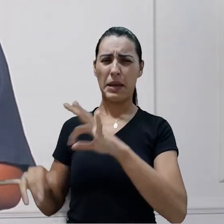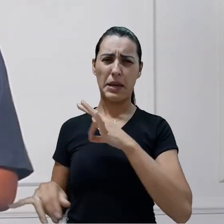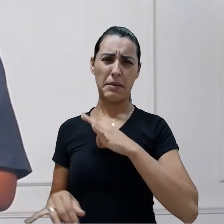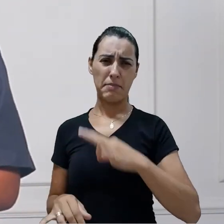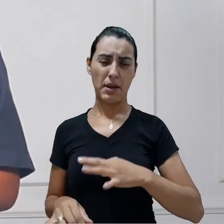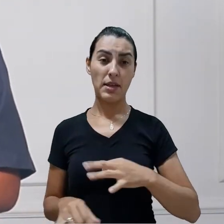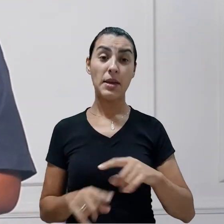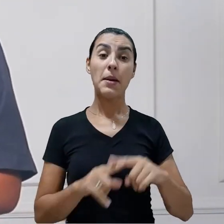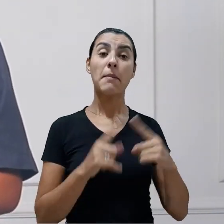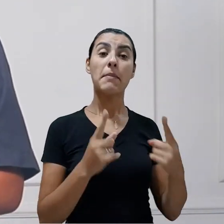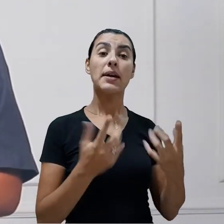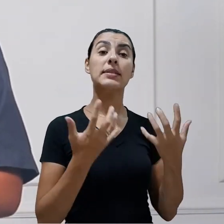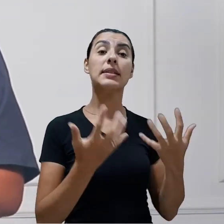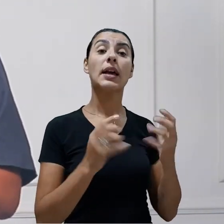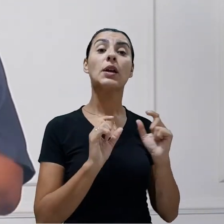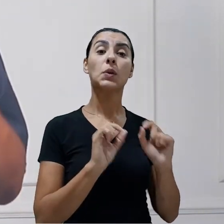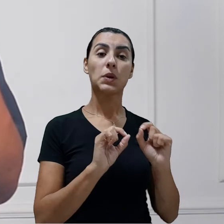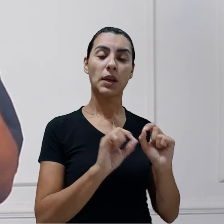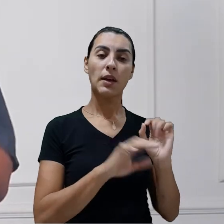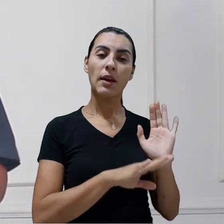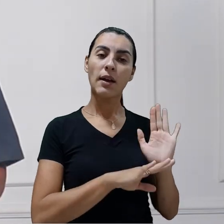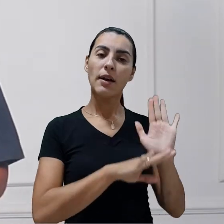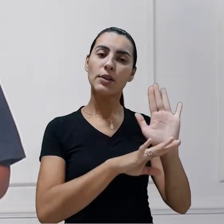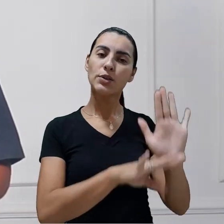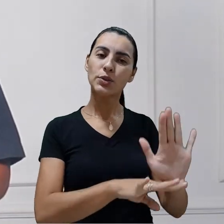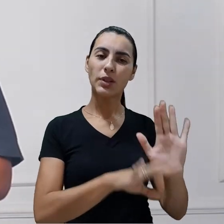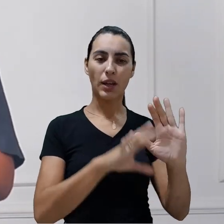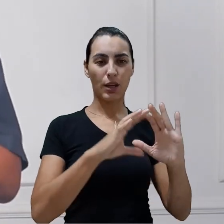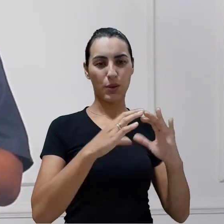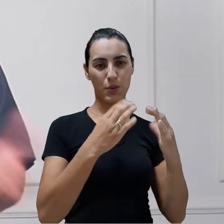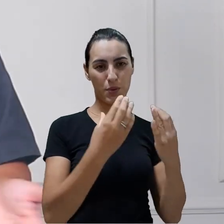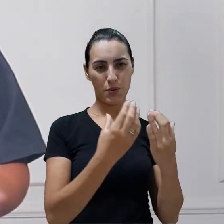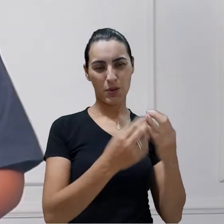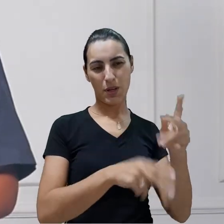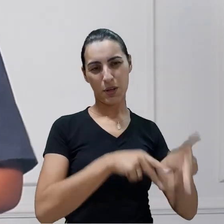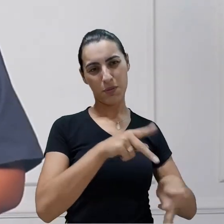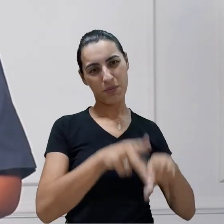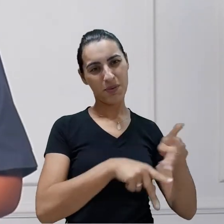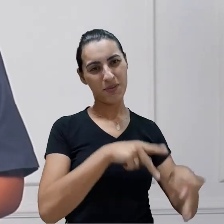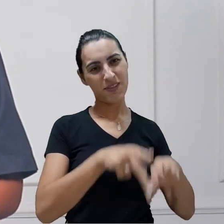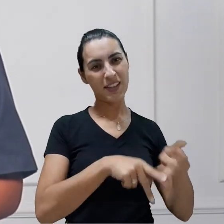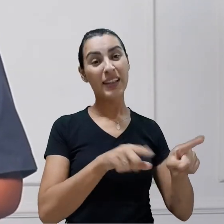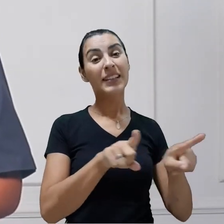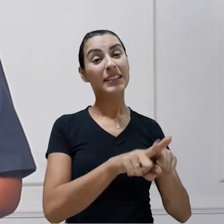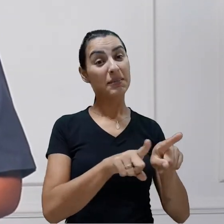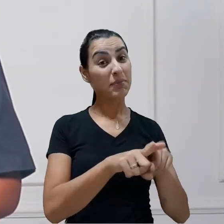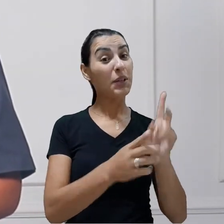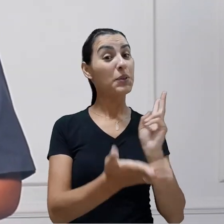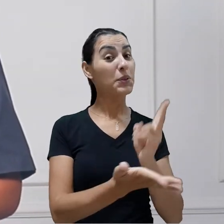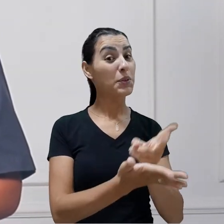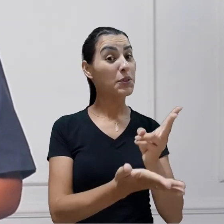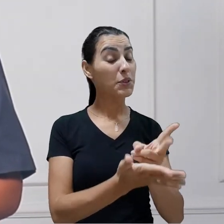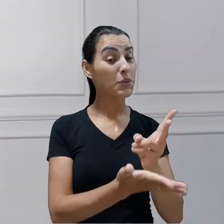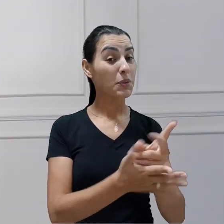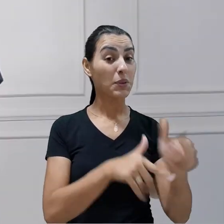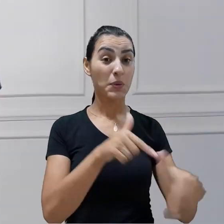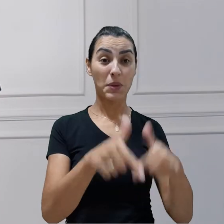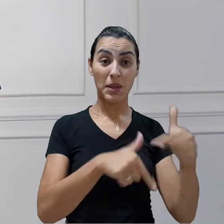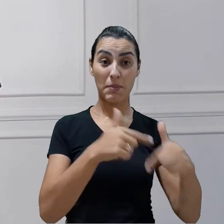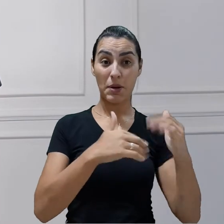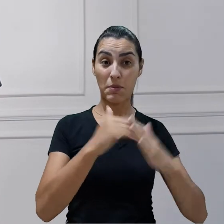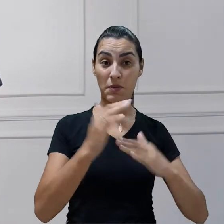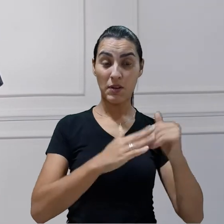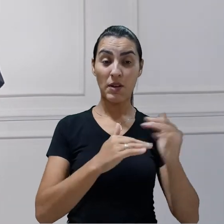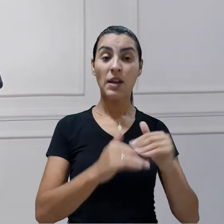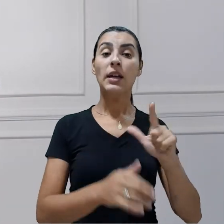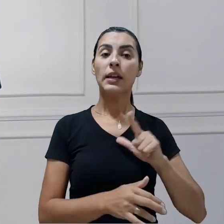querem auxiliar a sua comunidade no seu diaconato, também continuando com o seu trabalho profissional. E temos o